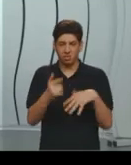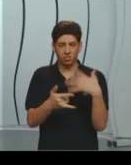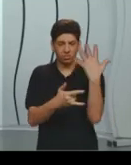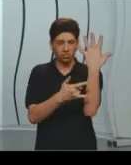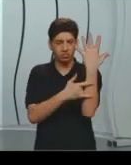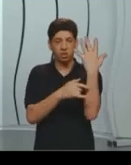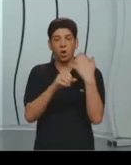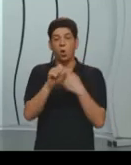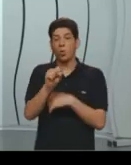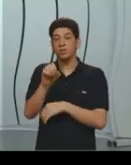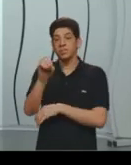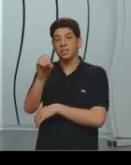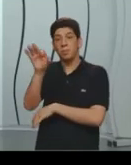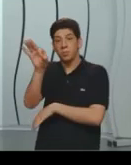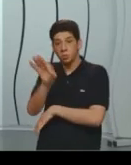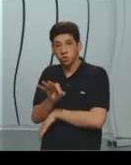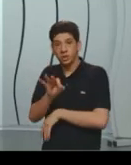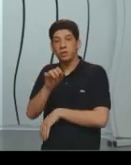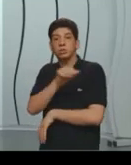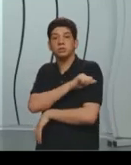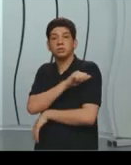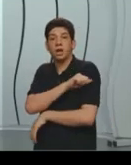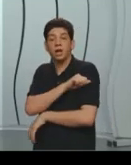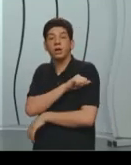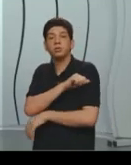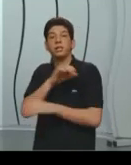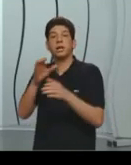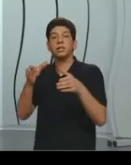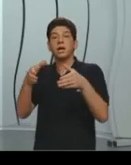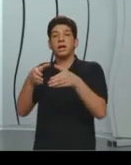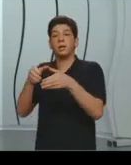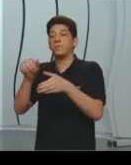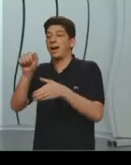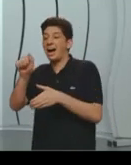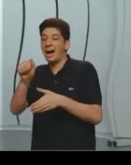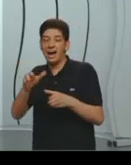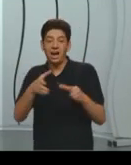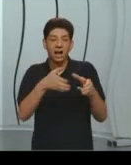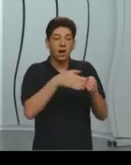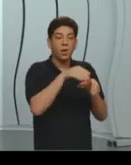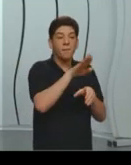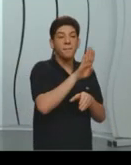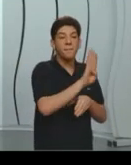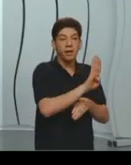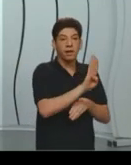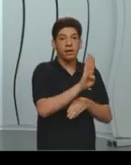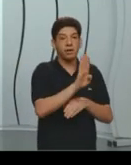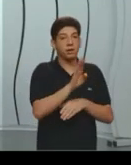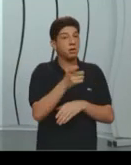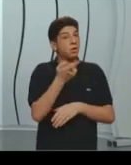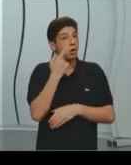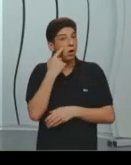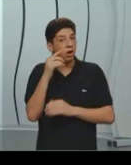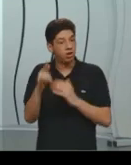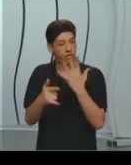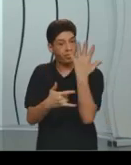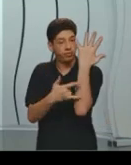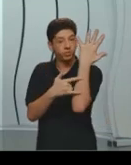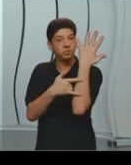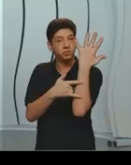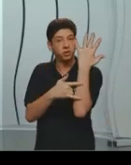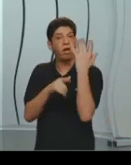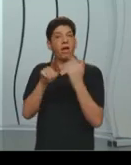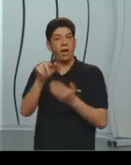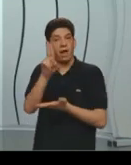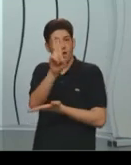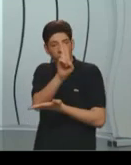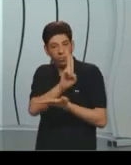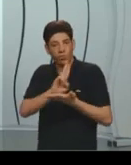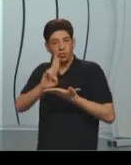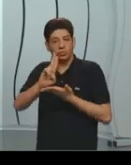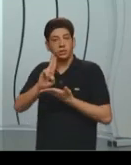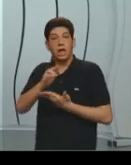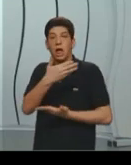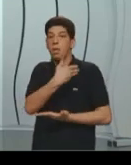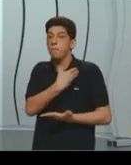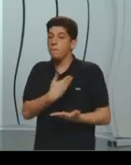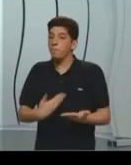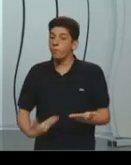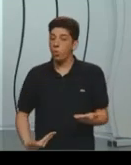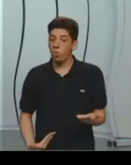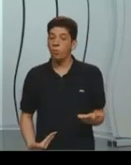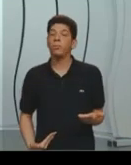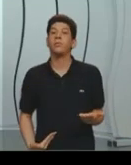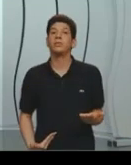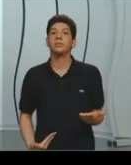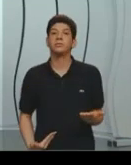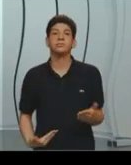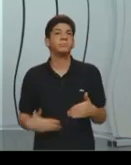eram da classe A e B, que a gente vai ver o que é isso ali agora. E a universidade, a UFMG é a universidade pública. Então, na universidade pública, você